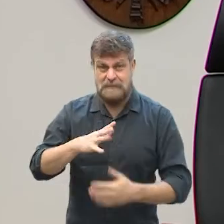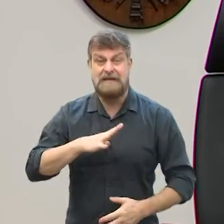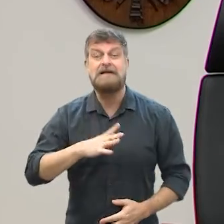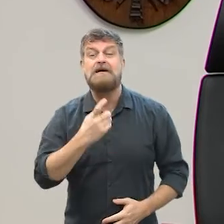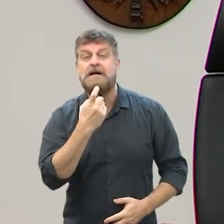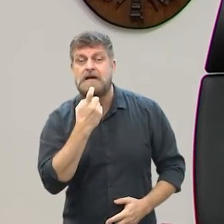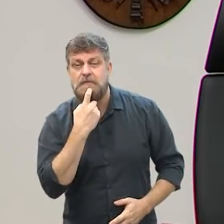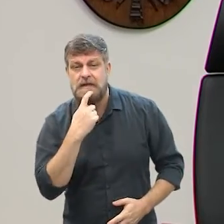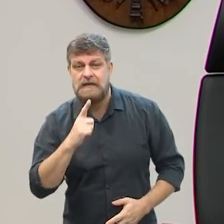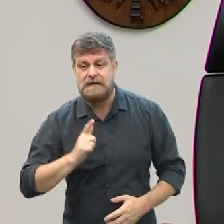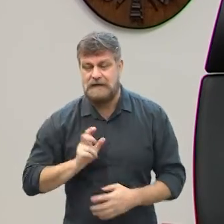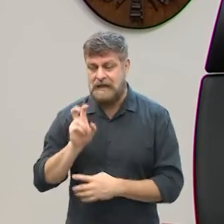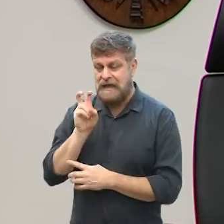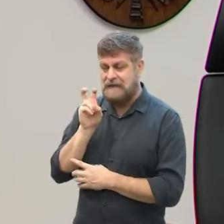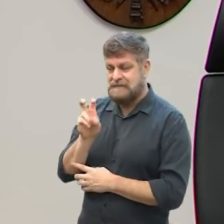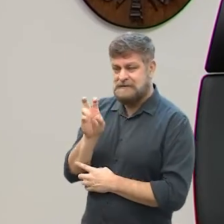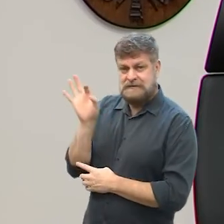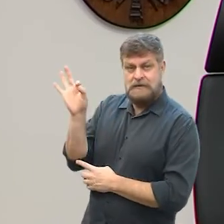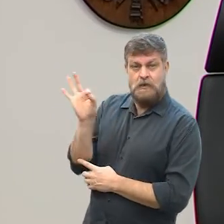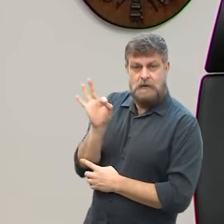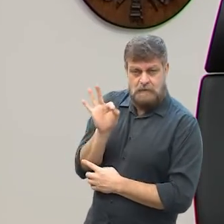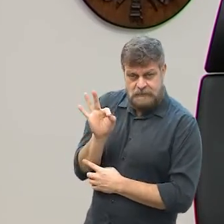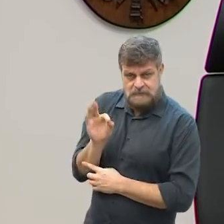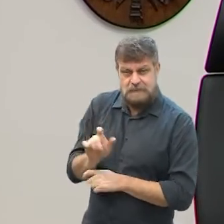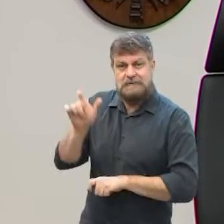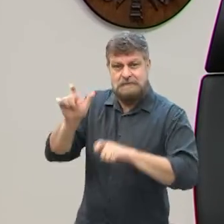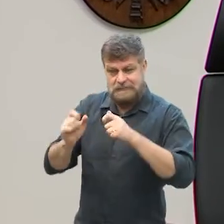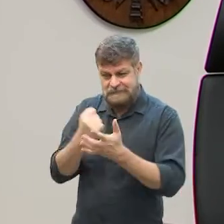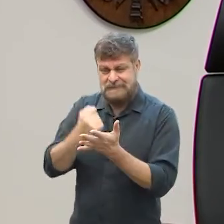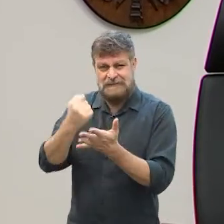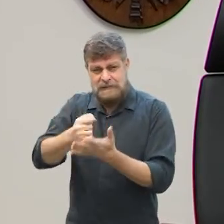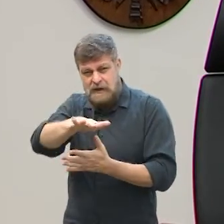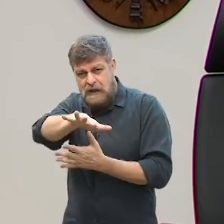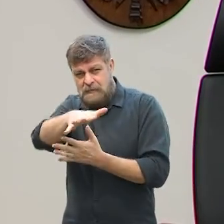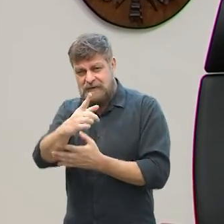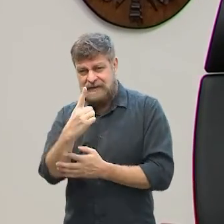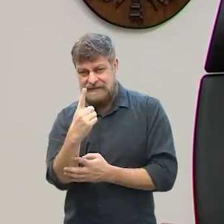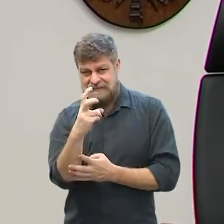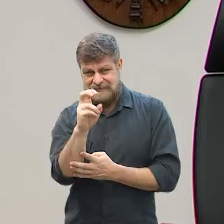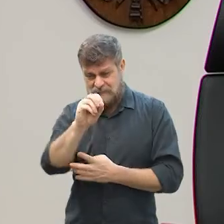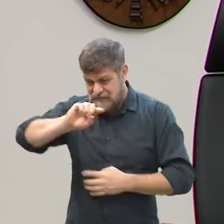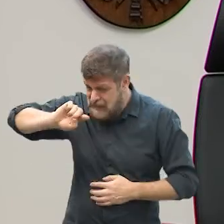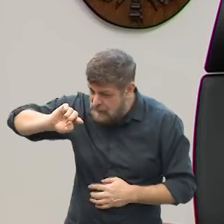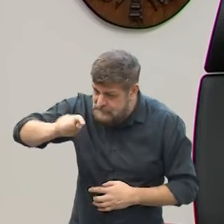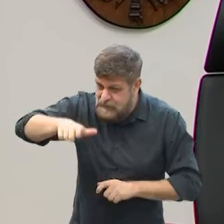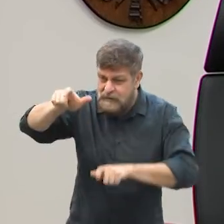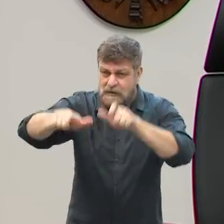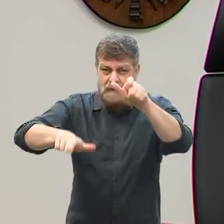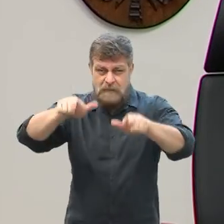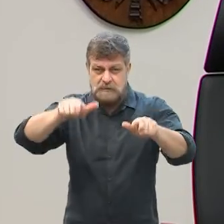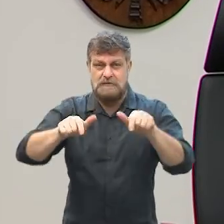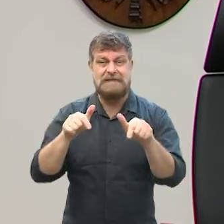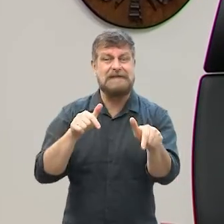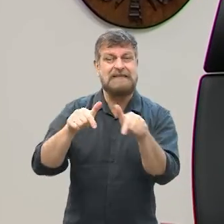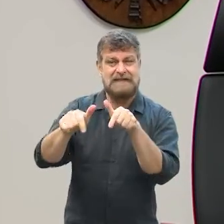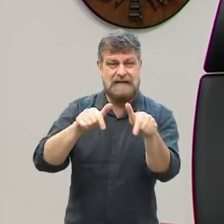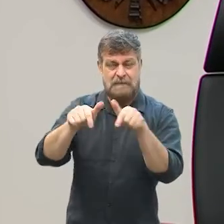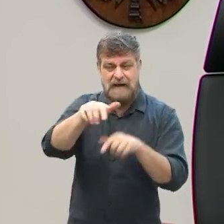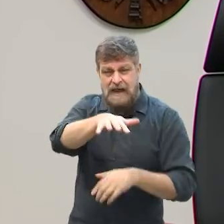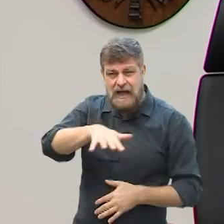Campinas emprega 5% dessas pessoas, aproximadamente 150 mil pessoas, elas estão